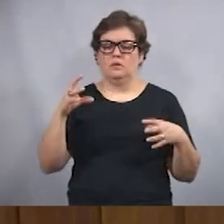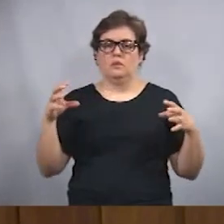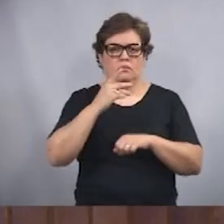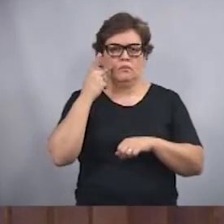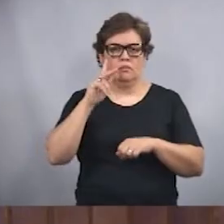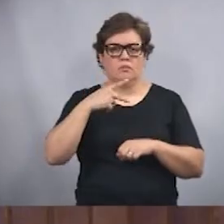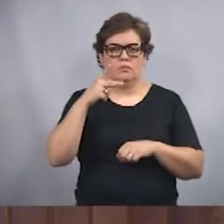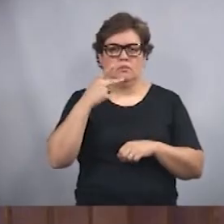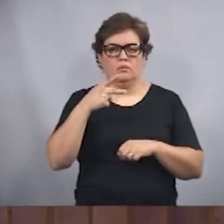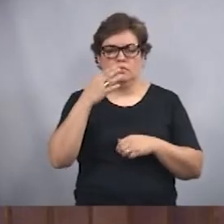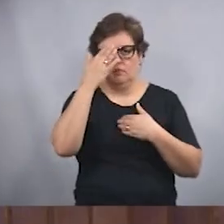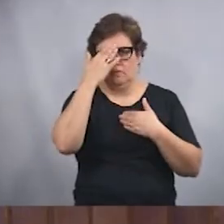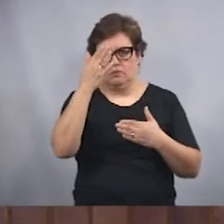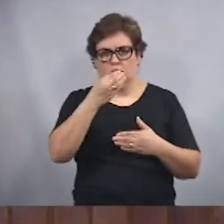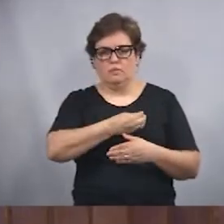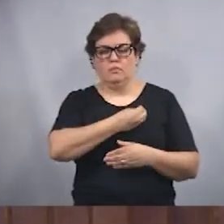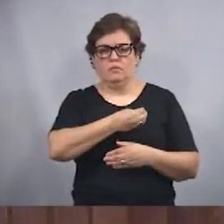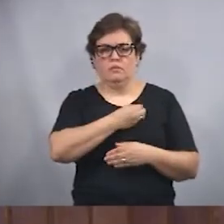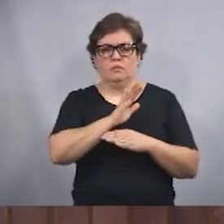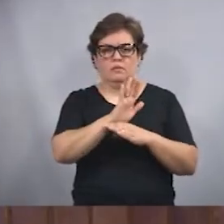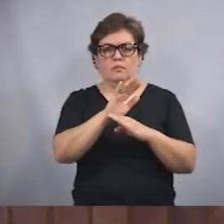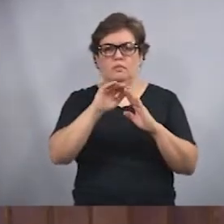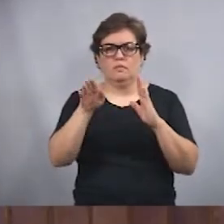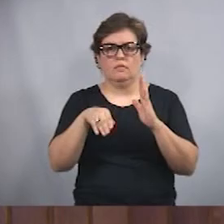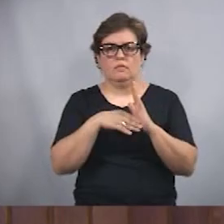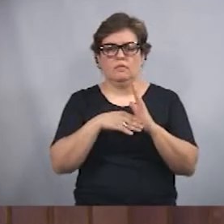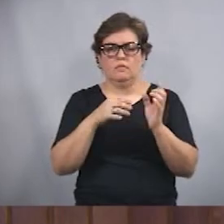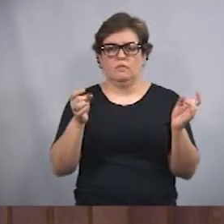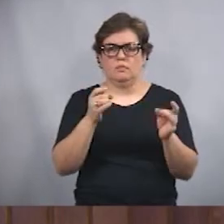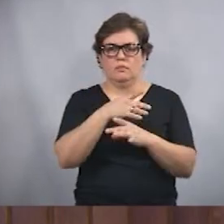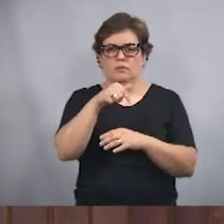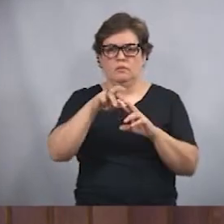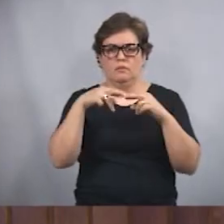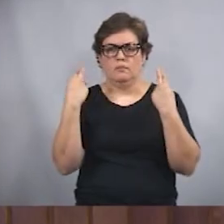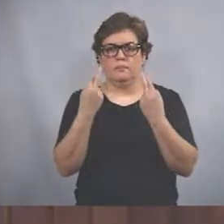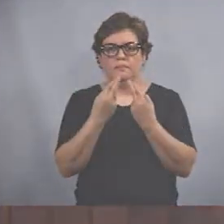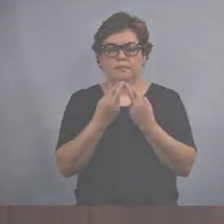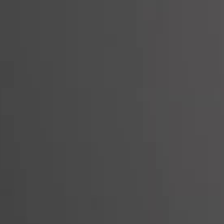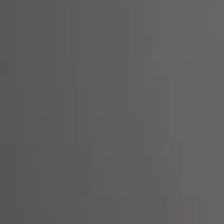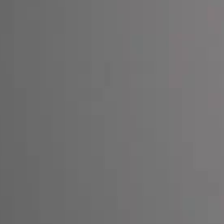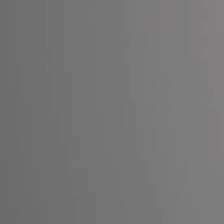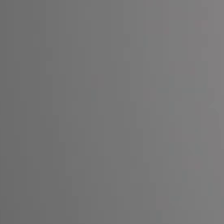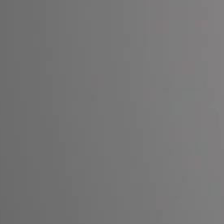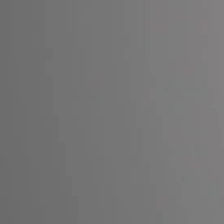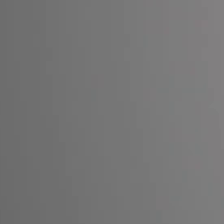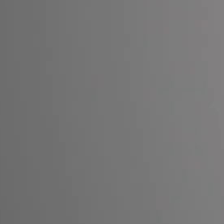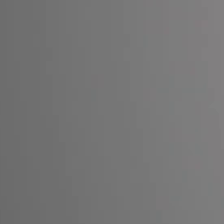eventos. Agradecendo a presença e a colaboração de todos, declaro encerrar a presente sessão ordinária.